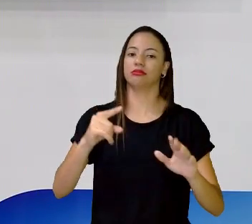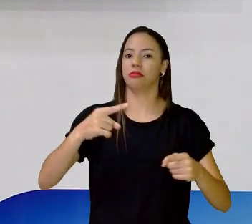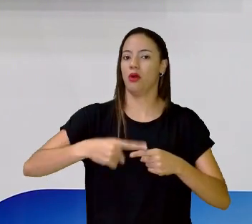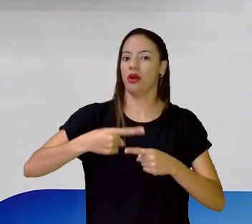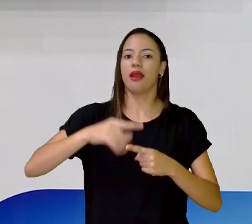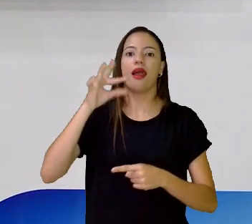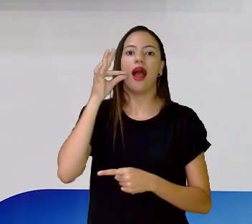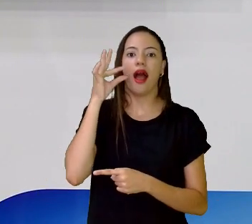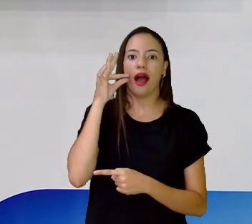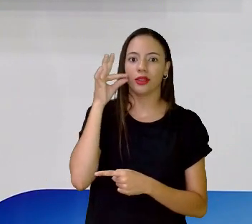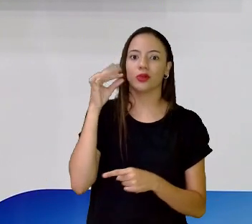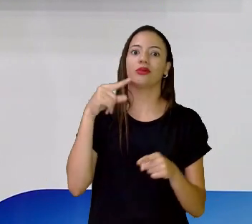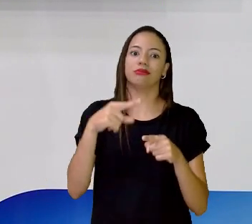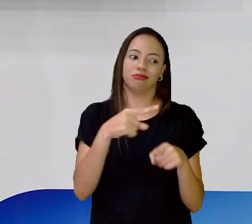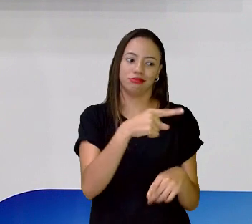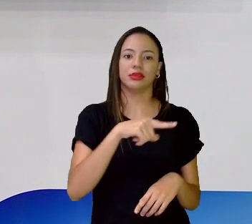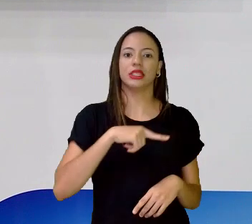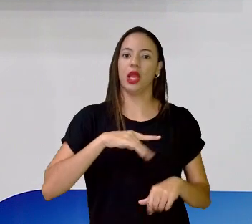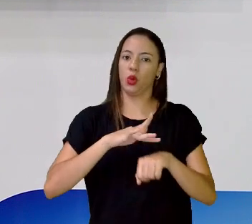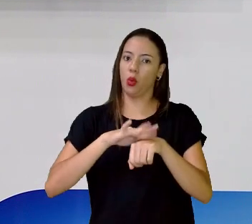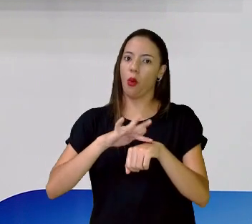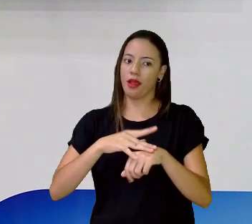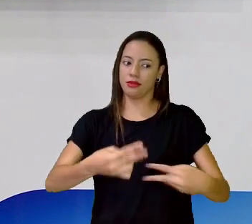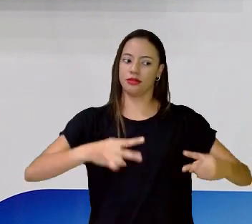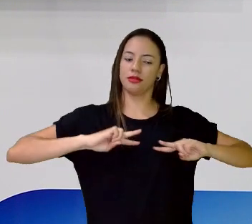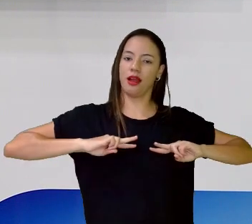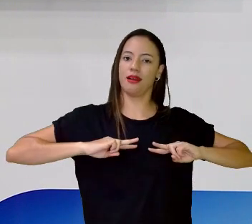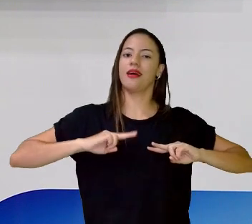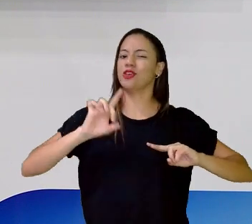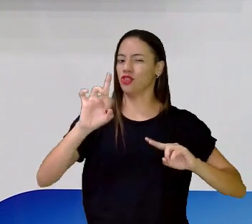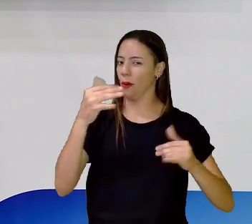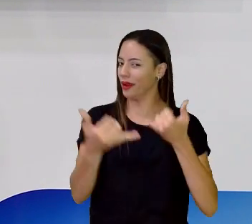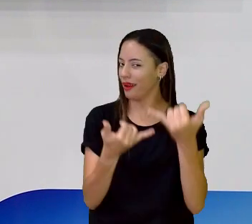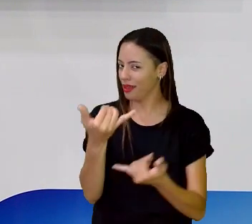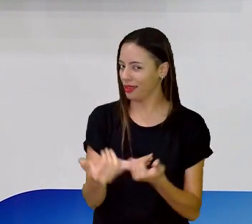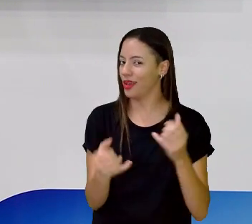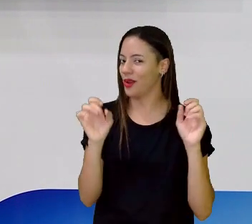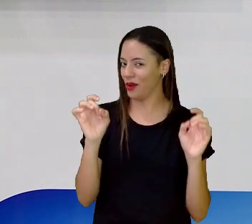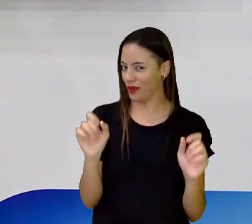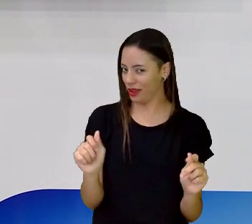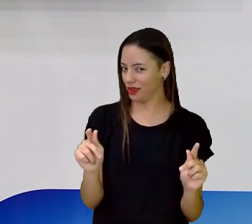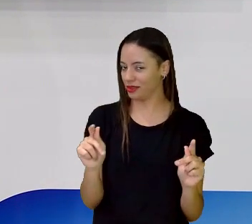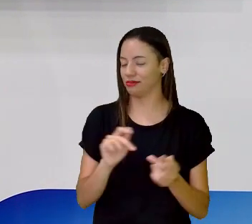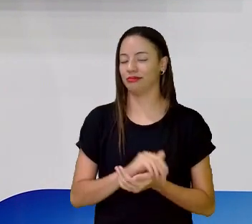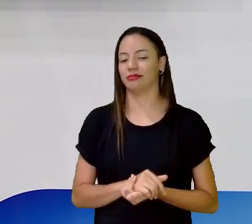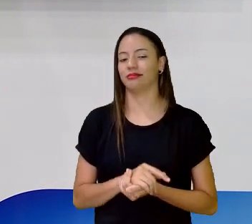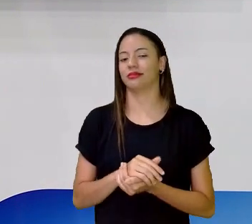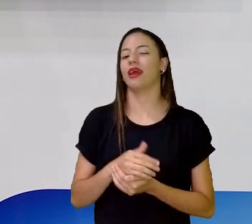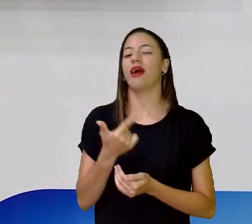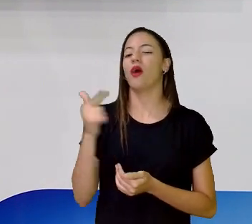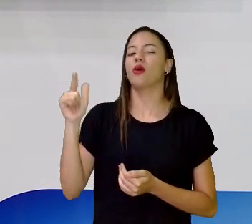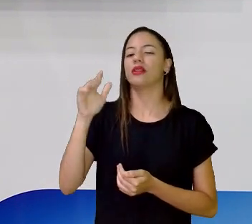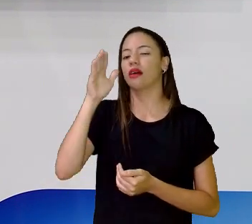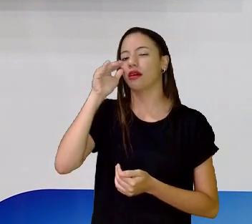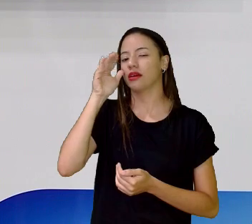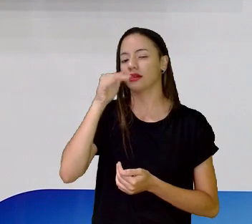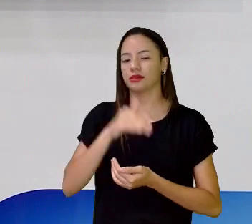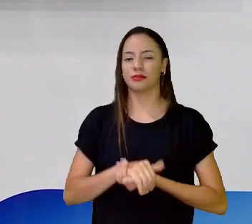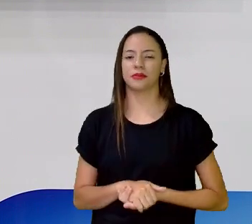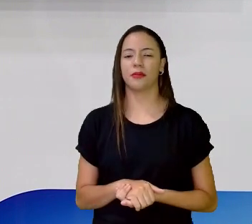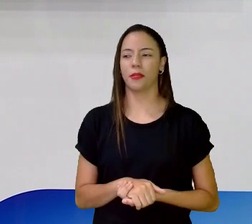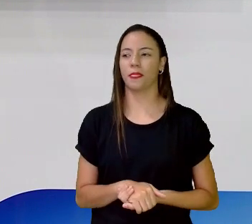mexendo nesse bicho. Isso. uma brincadeira, viu, gente? Por favor. Não leva sério, não. Vamos ver mais coisas? Mais curiosidades? Olha aí.